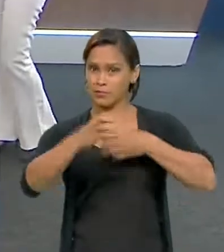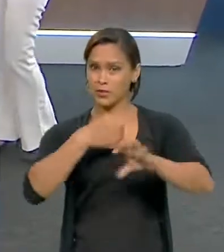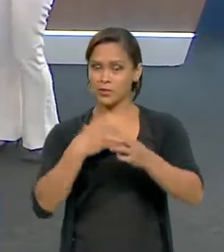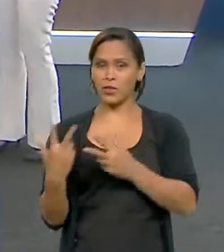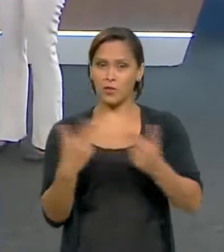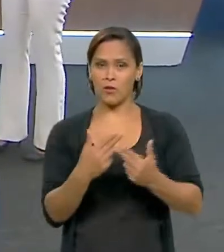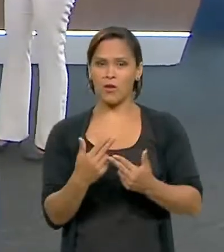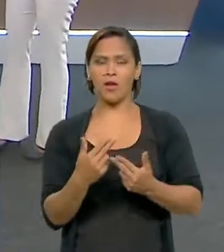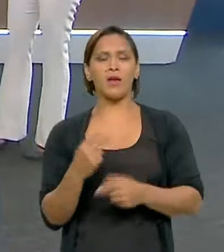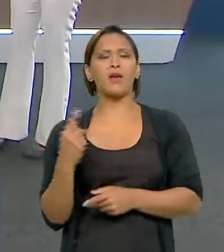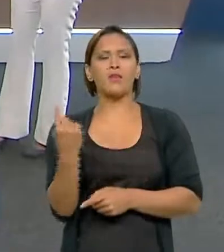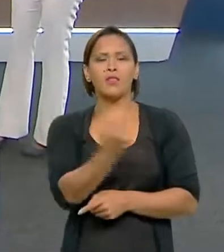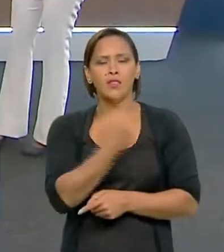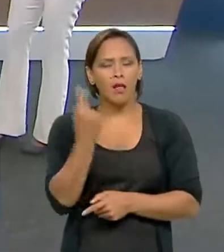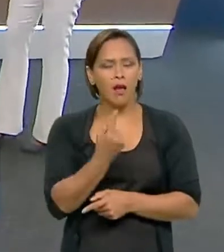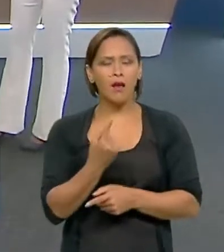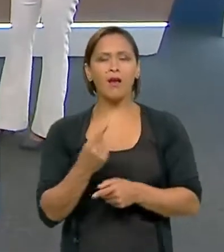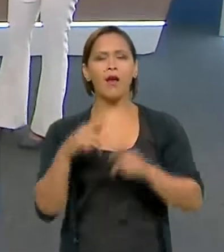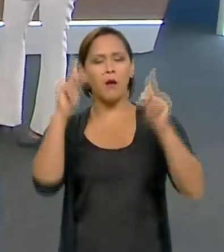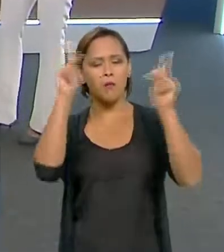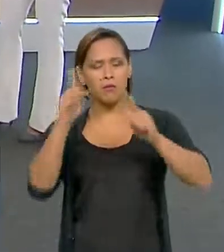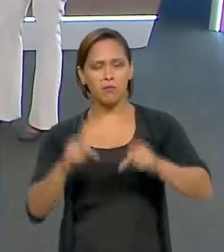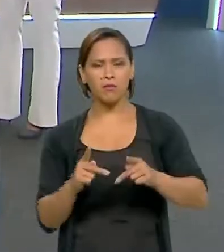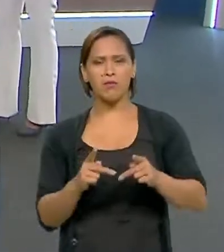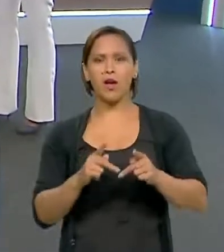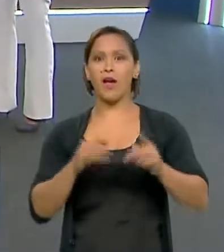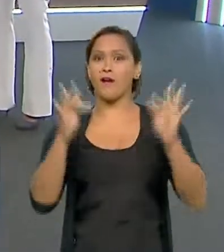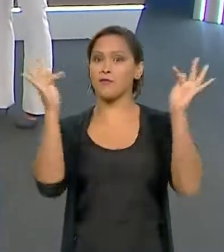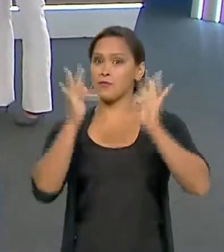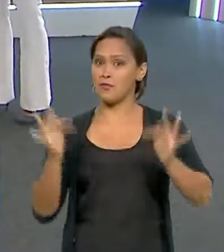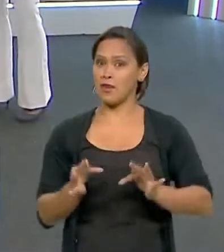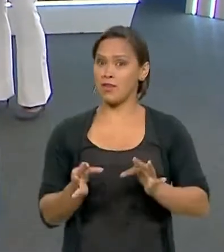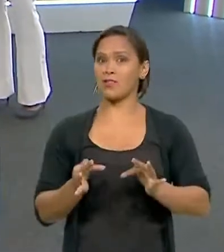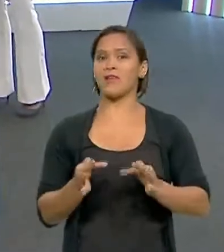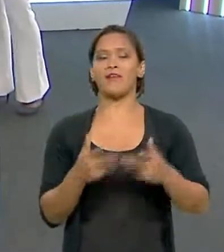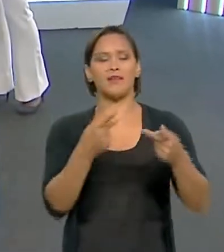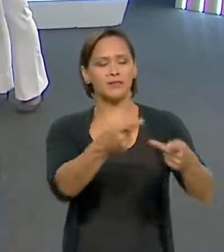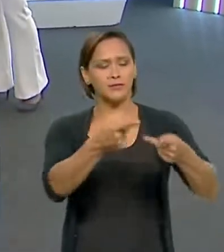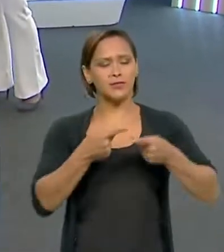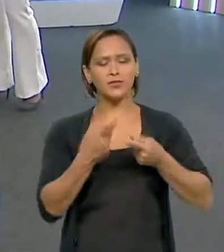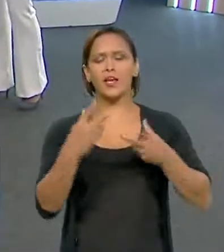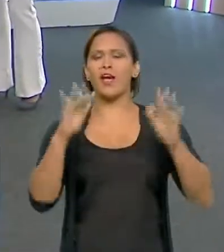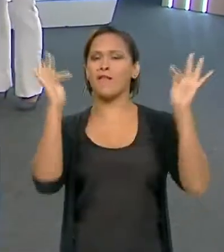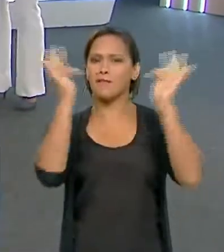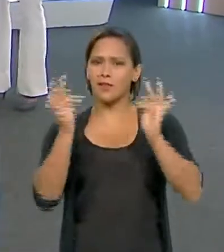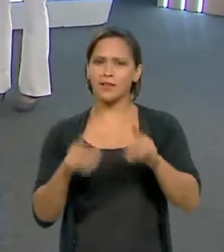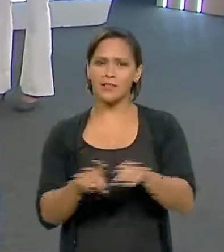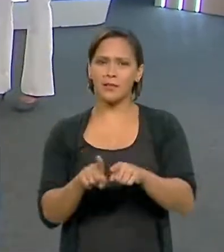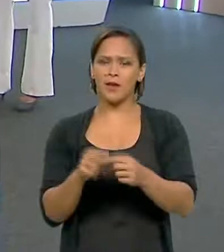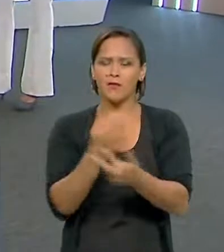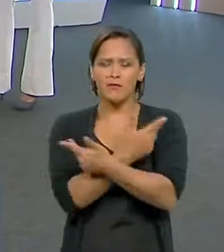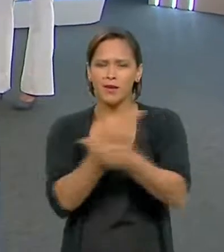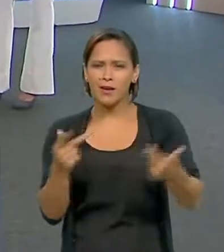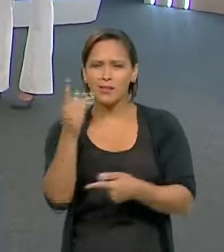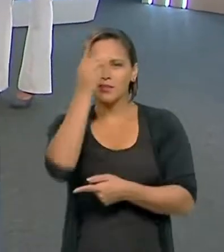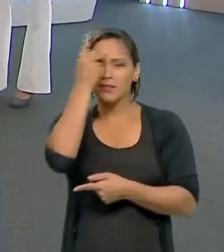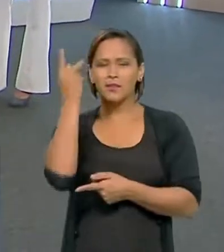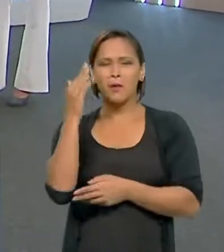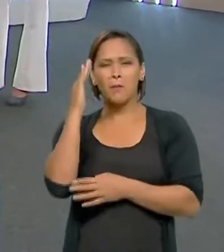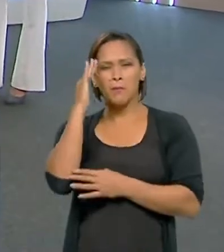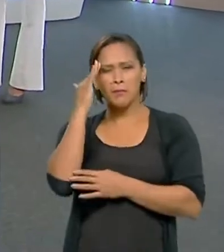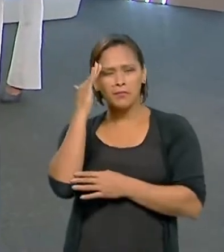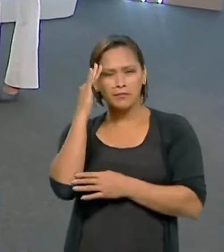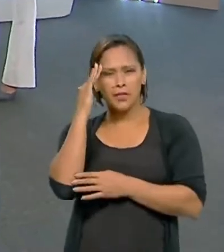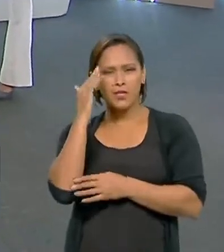um povo muito animado, nós somos calorosos os brasileiros, receptivos, festivos. Então, por isso, muitas pessoas parecem não entender